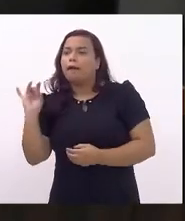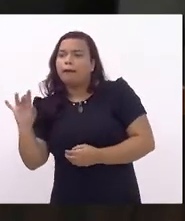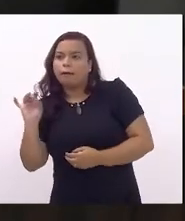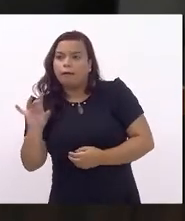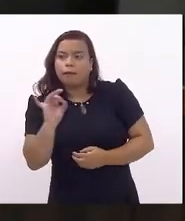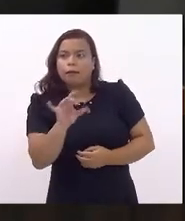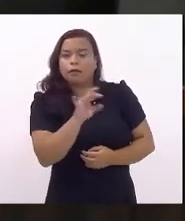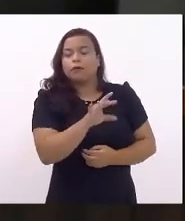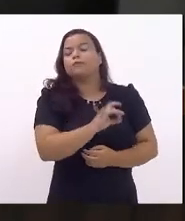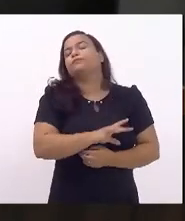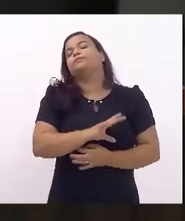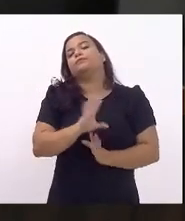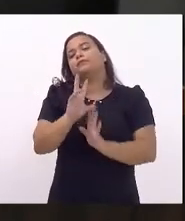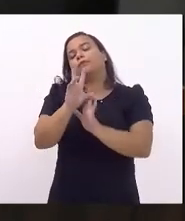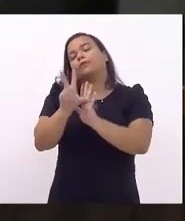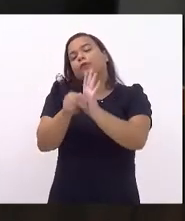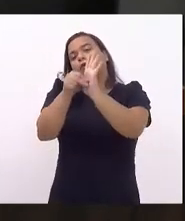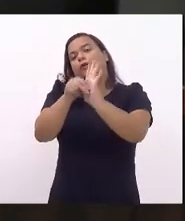condicional,